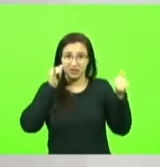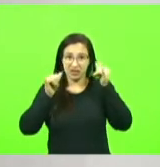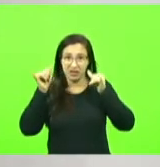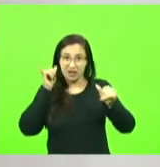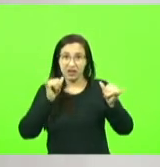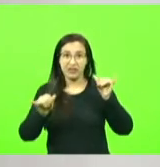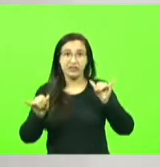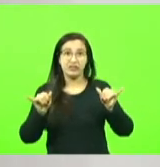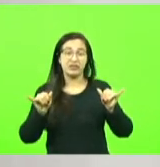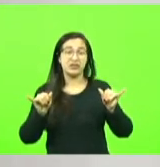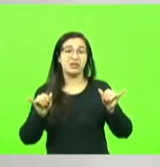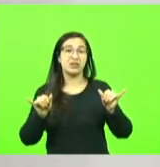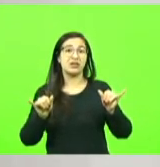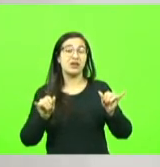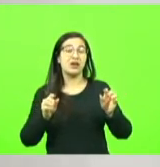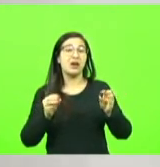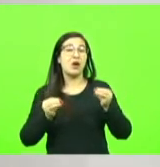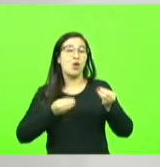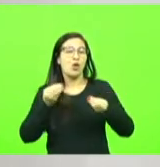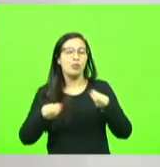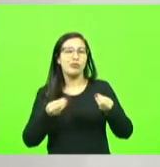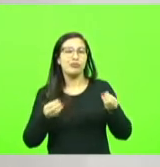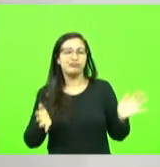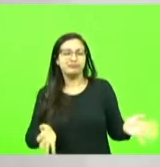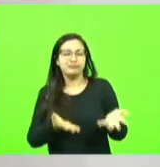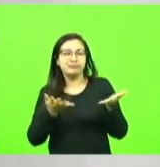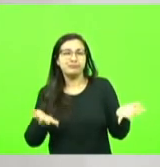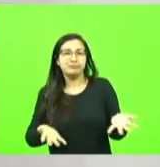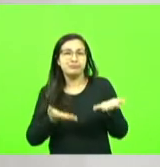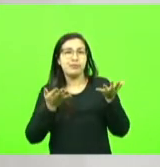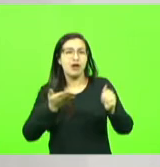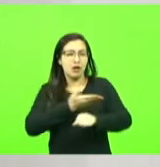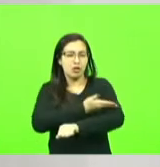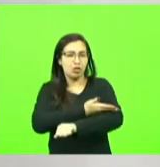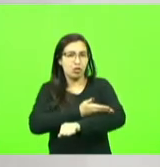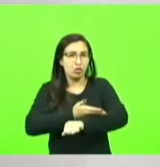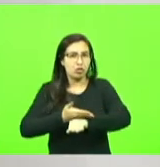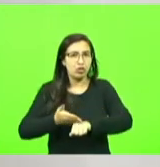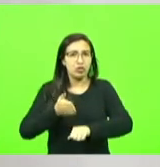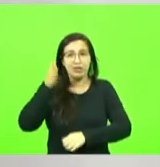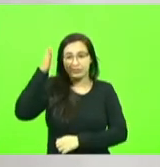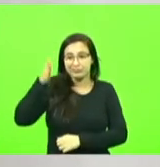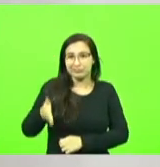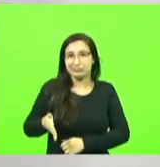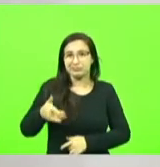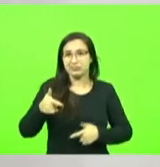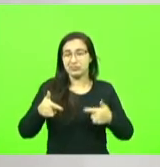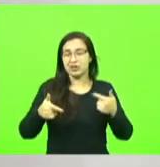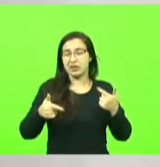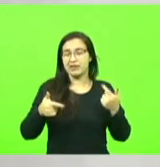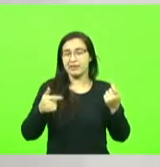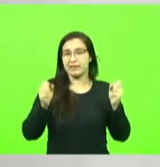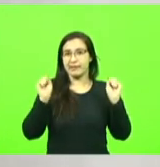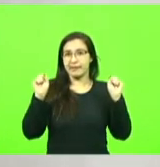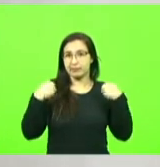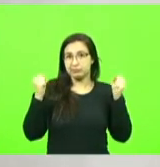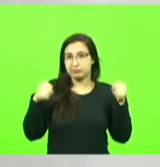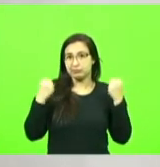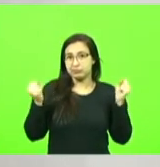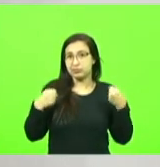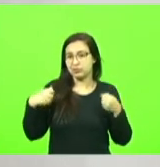bem como estimulando a prática rotineira de atividades físicas estaremos prevenindo mortes